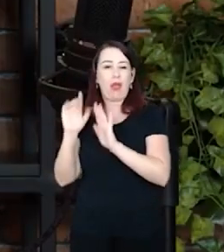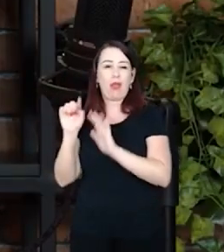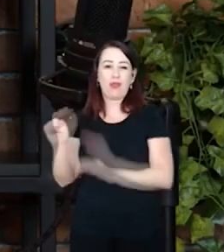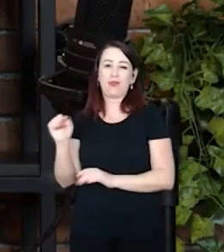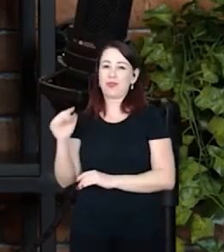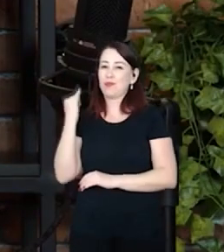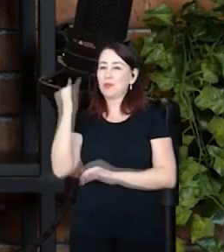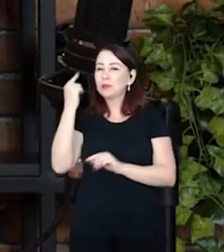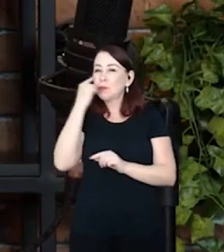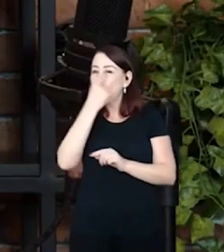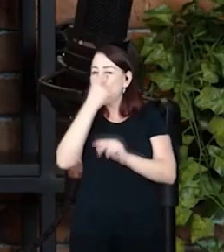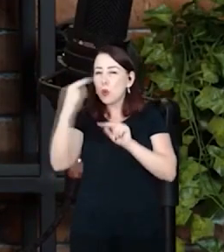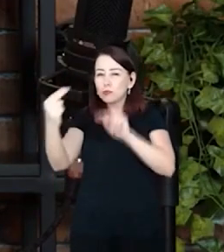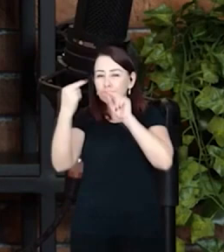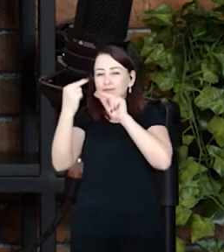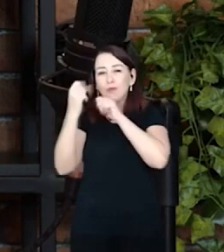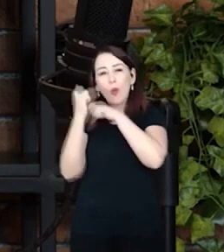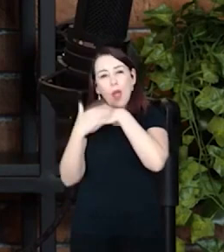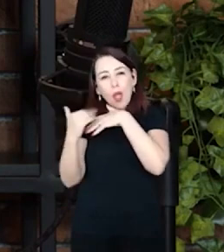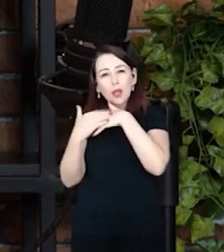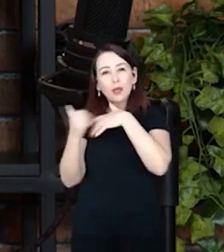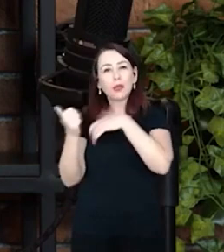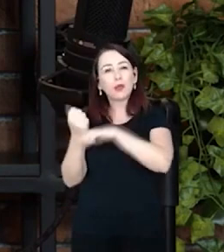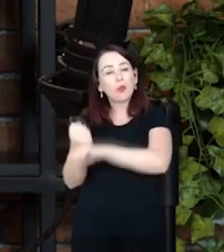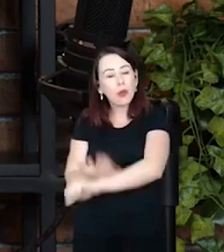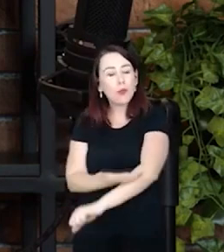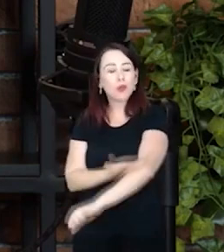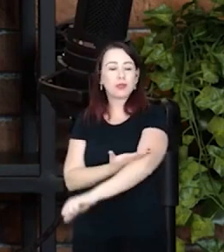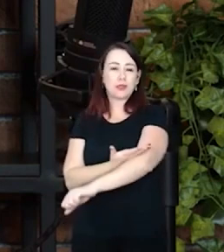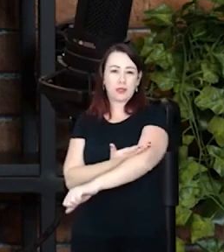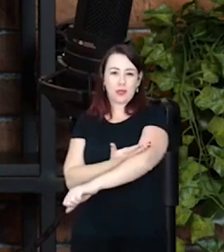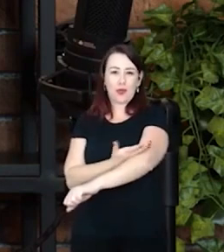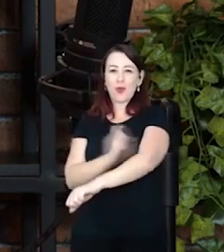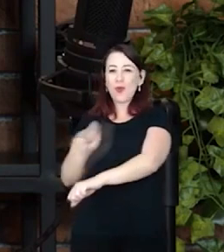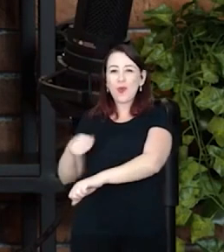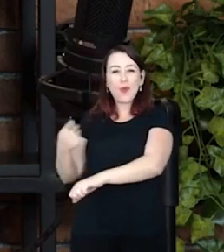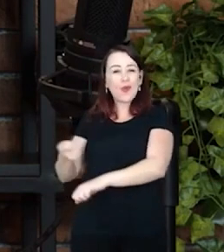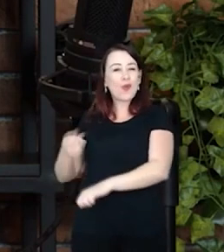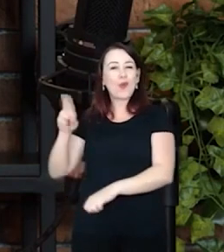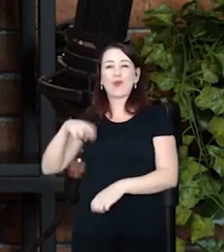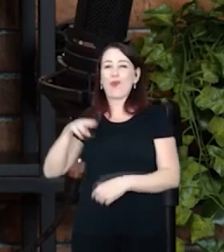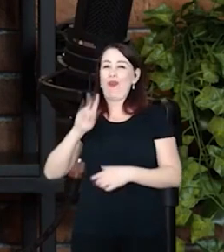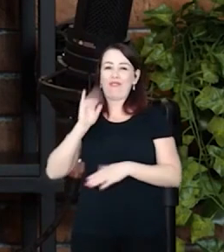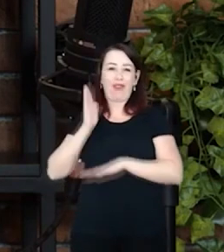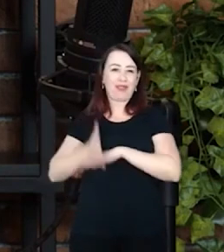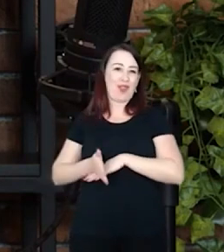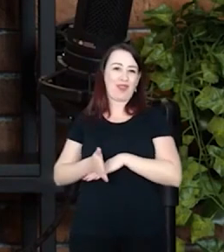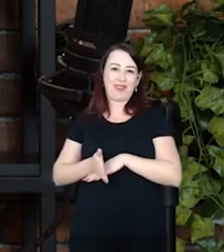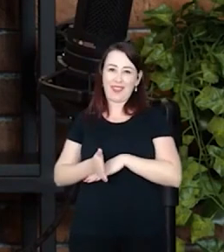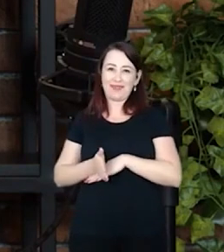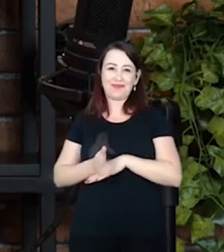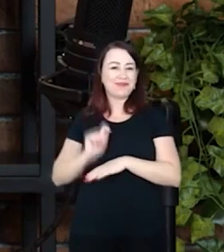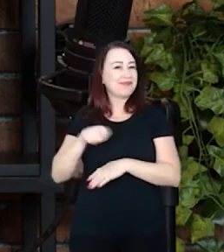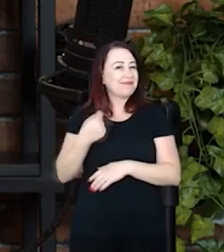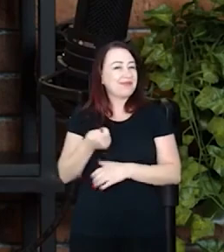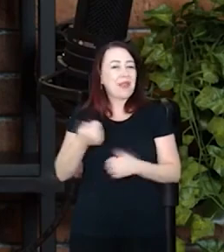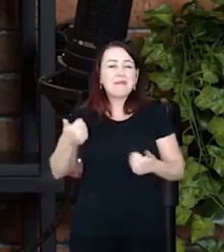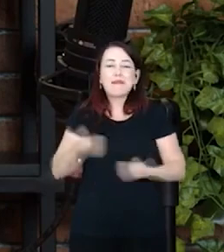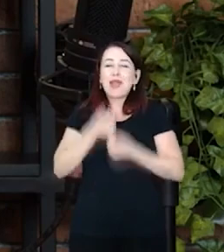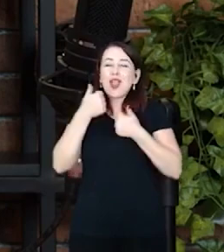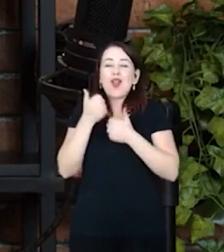olho no olho, o carinho, a emoção. Isso nunca vai ser derrotado por... Essa é a melhor forma de comunicação.